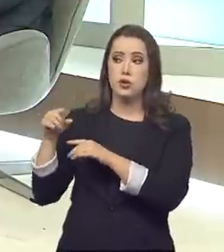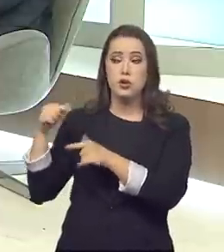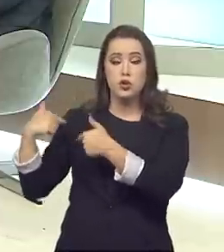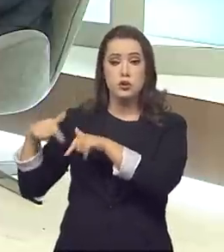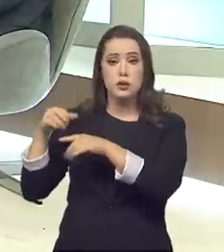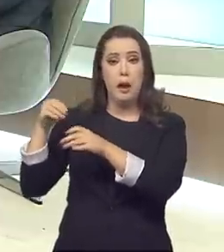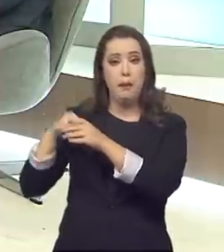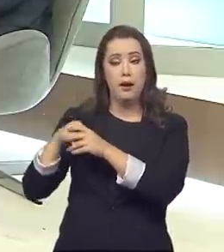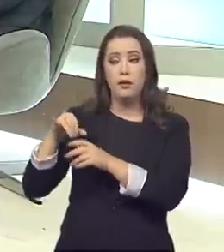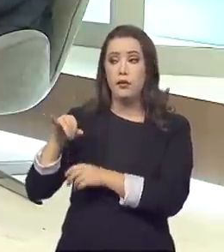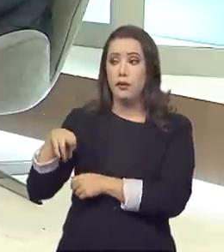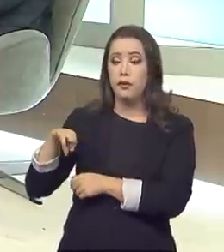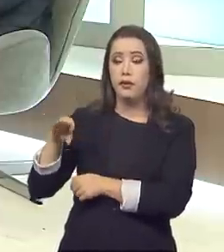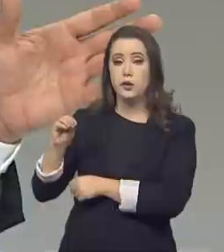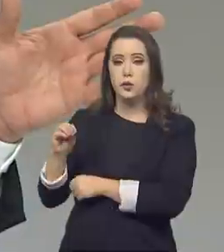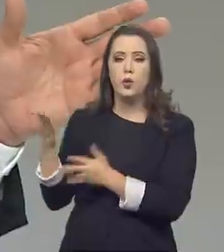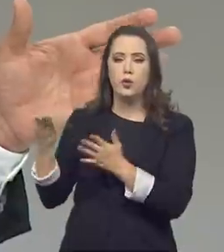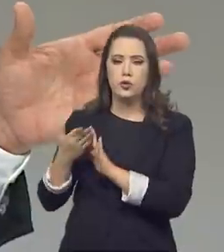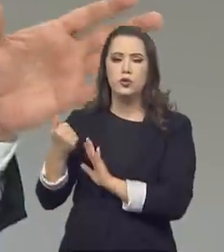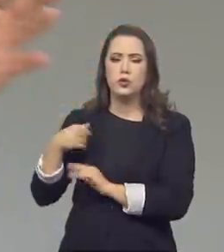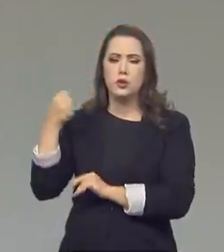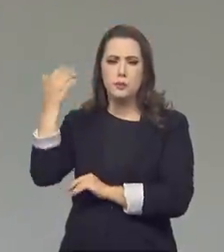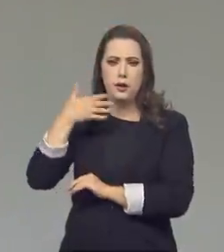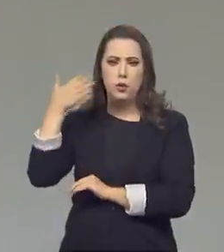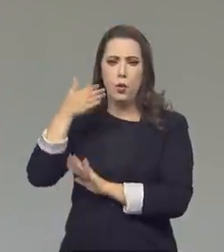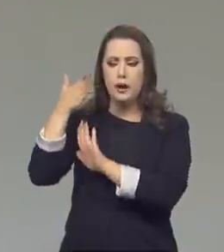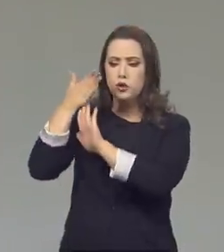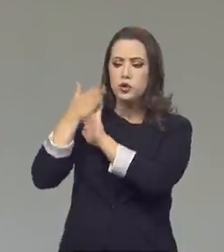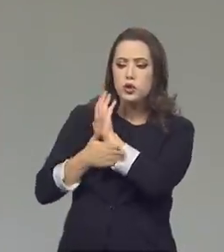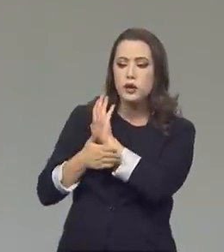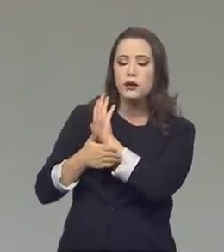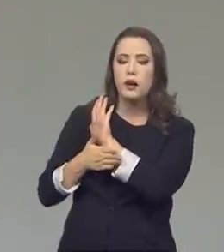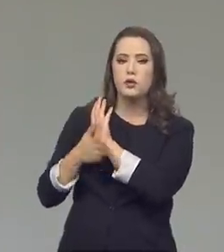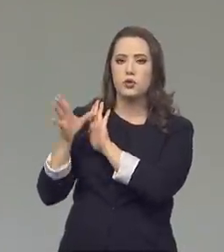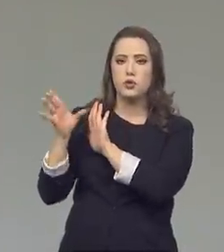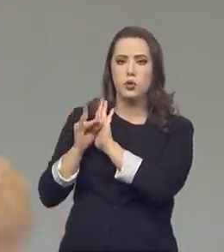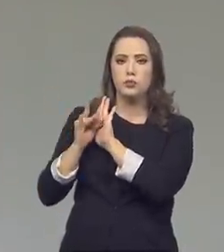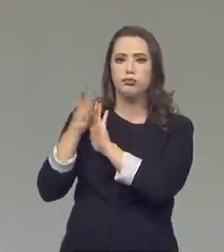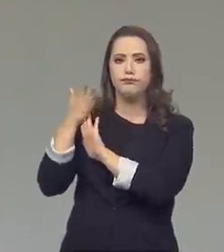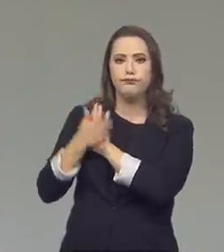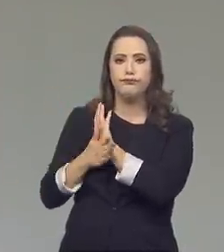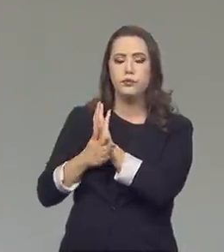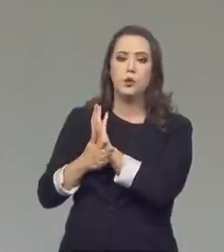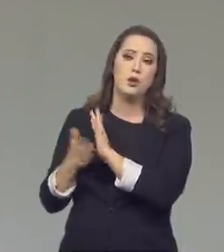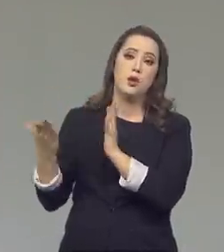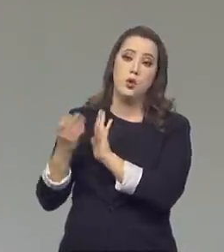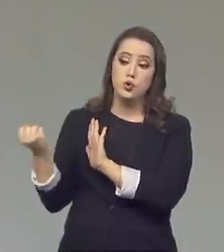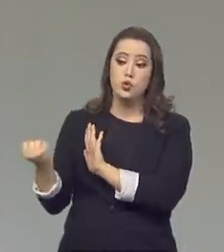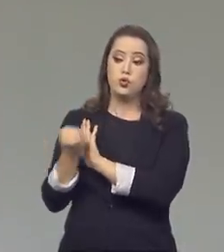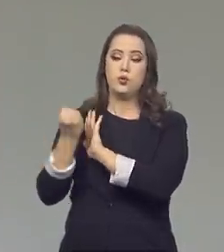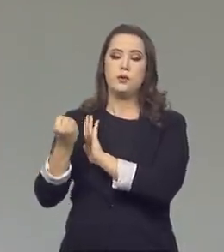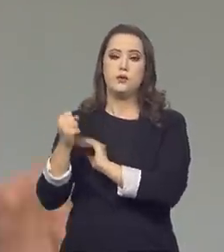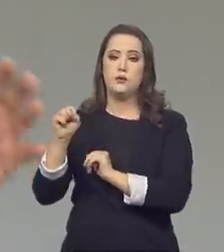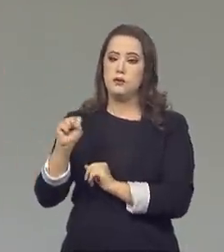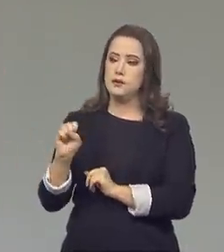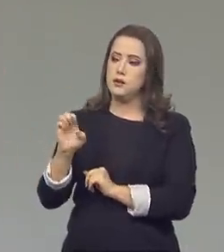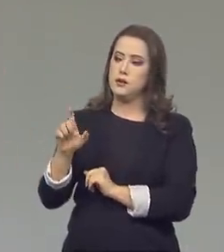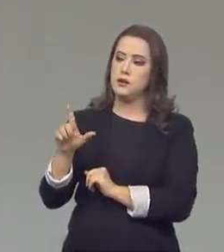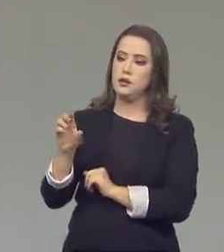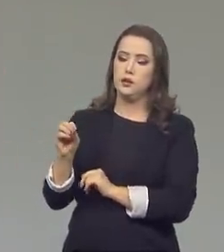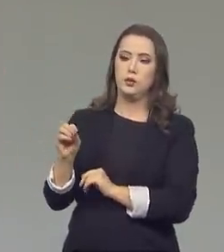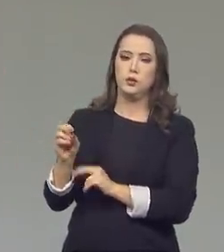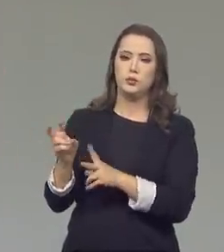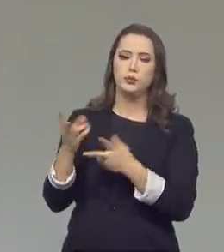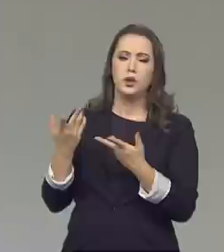falou do Programa Brasileiro de Etiquetagem no primeiro bloco. Agora, eu queria trazer essa questão do selo de identificação, de certificação. Ele